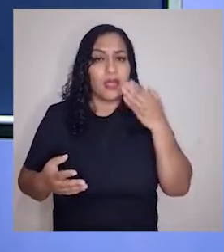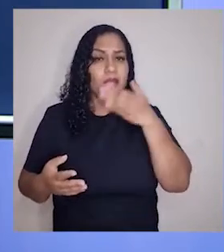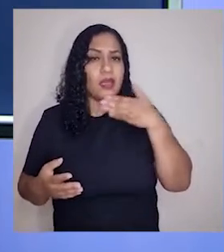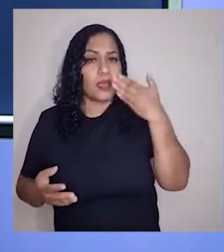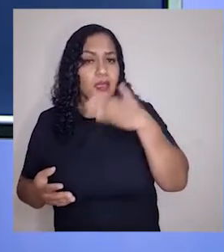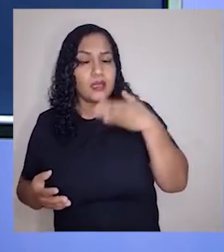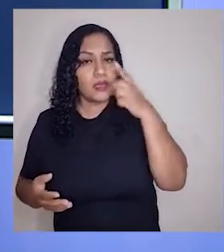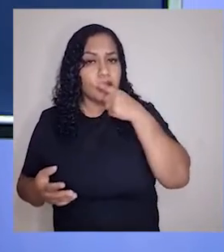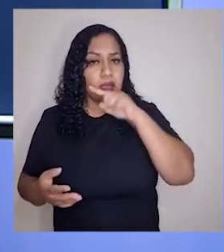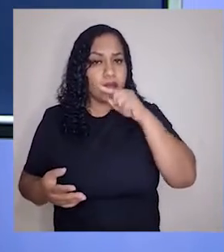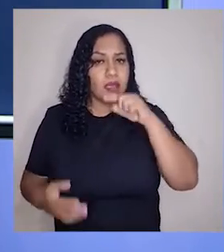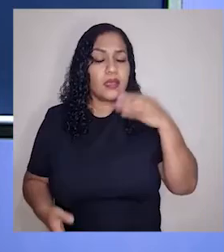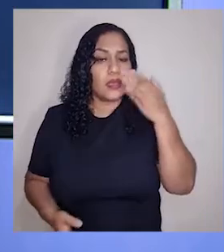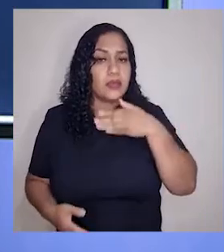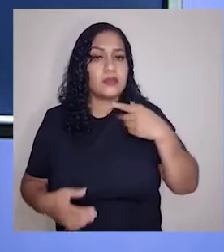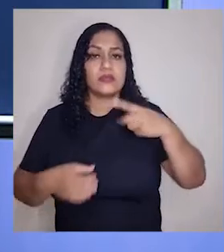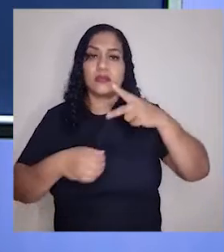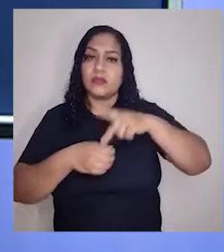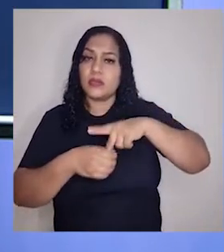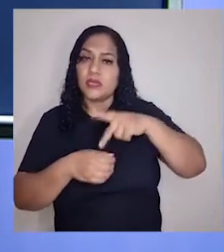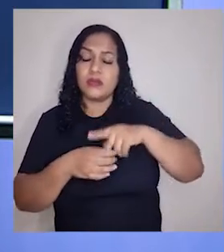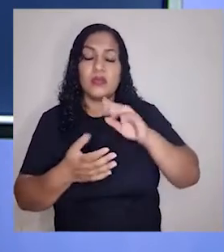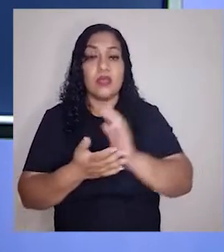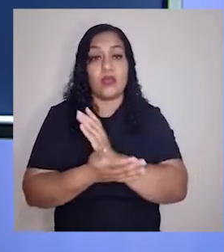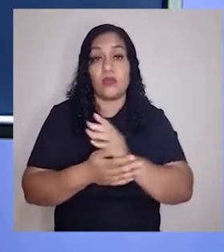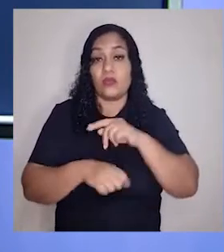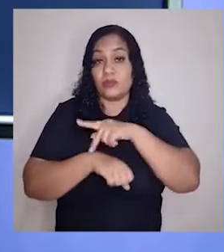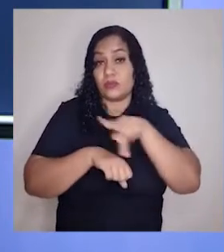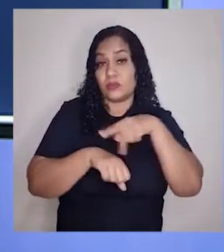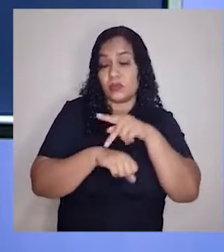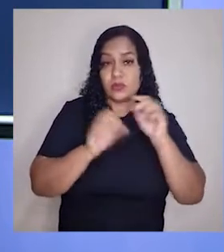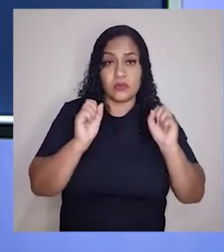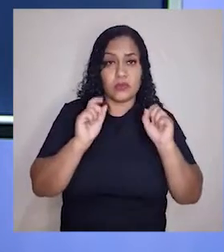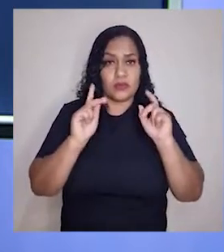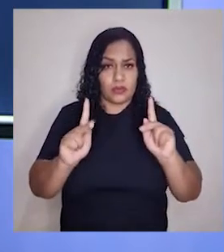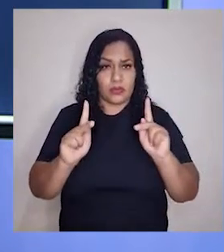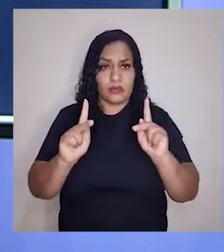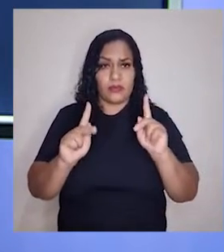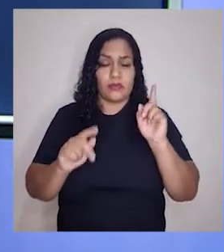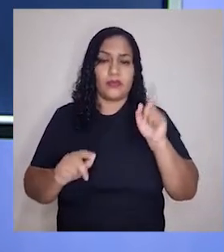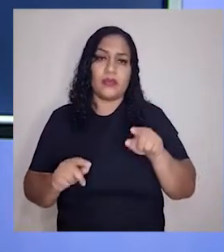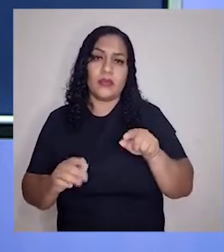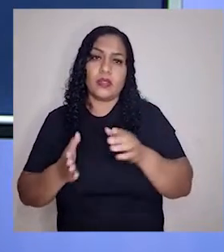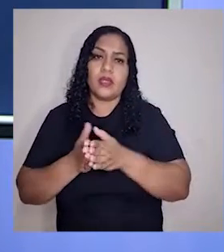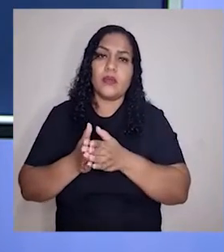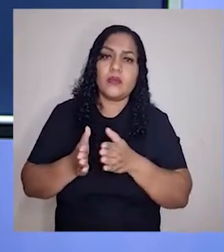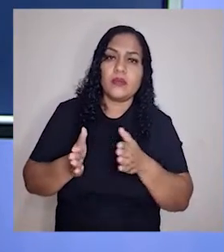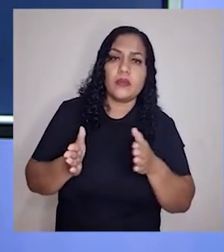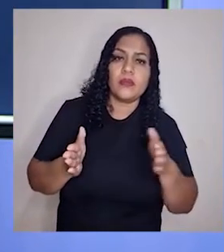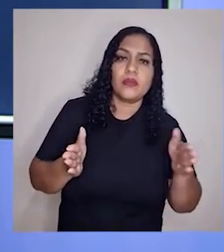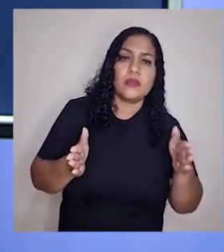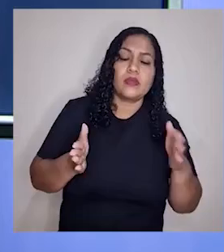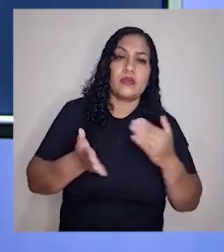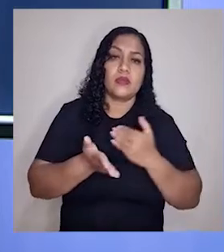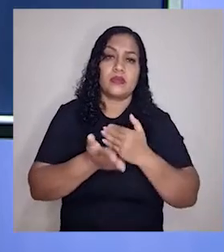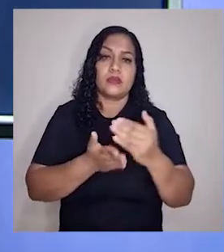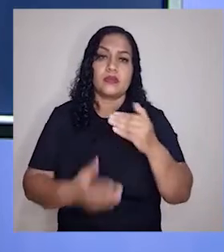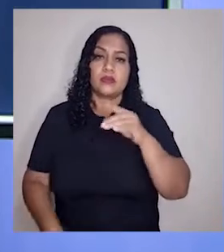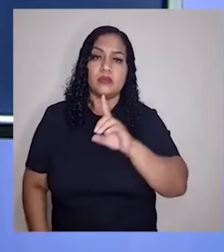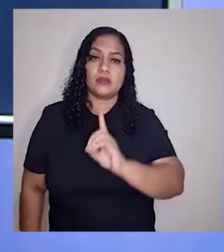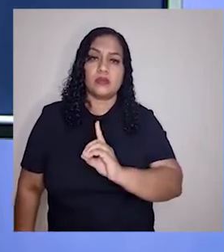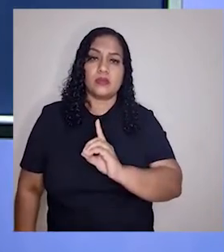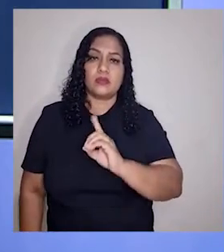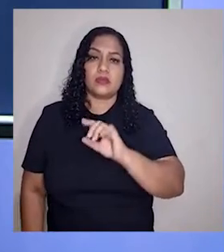açúcar, né? No caso aí, o petróleo já, em algumas, em alguns países. Beleza, essa foi a fase que consolidou